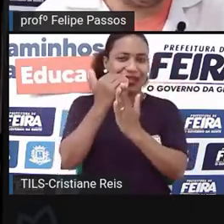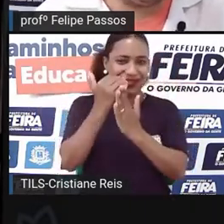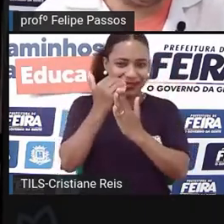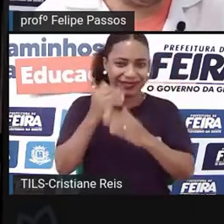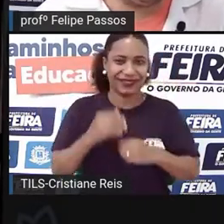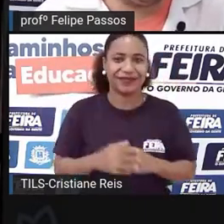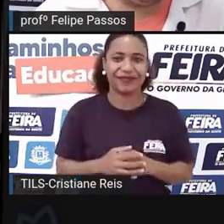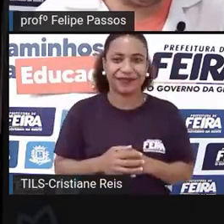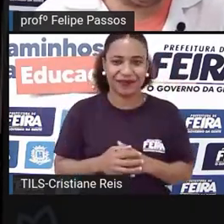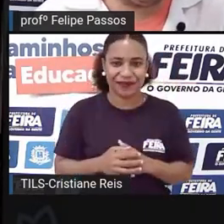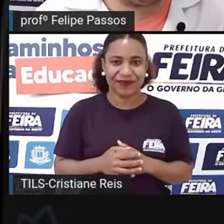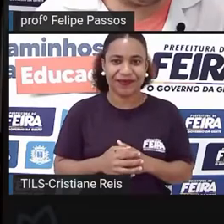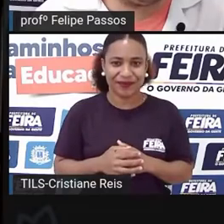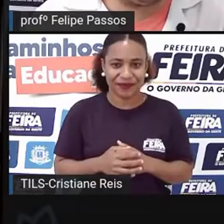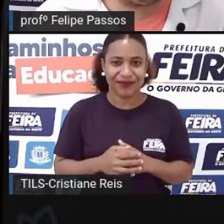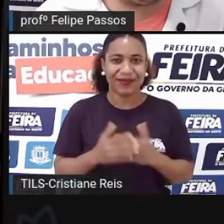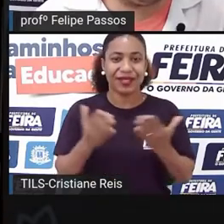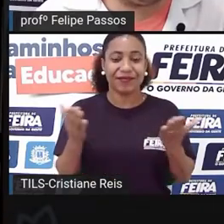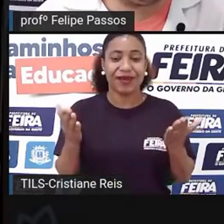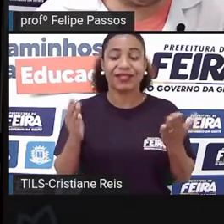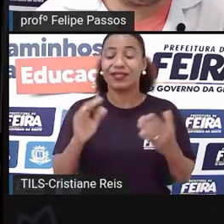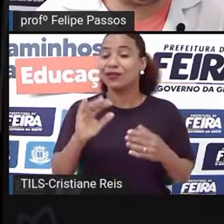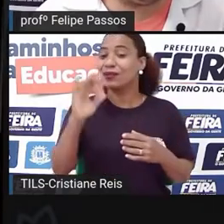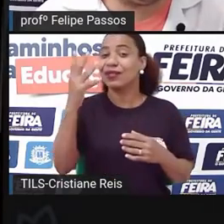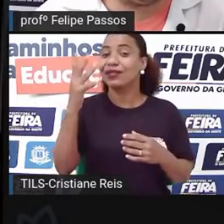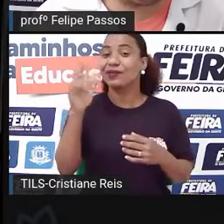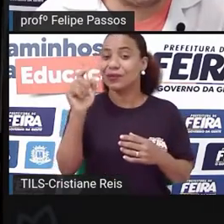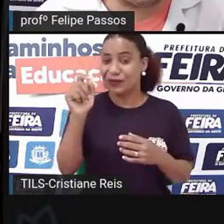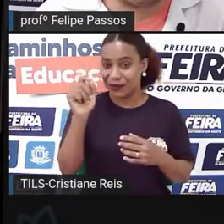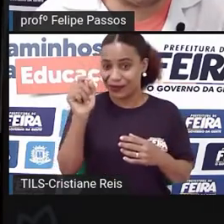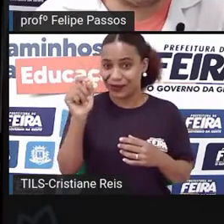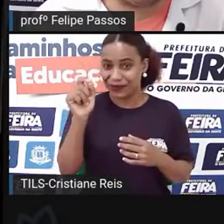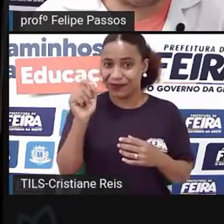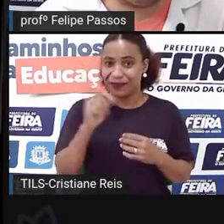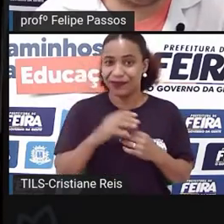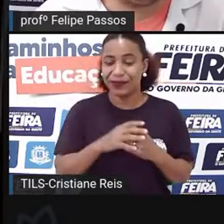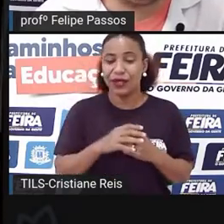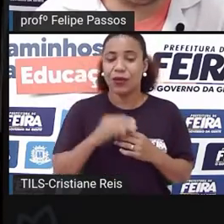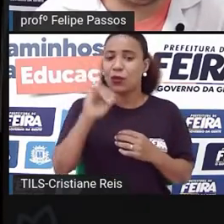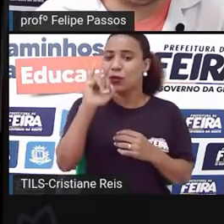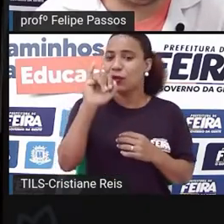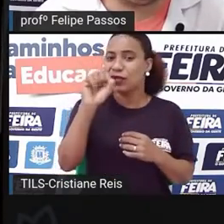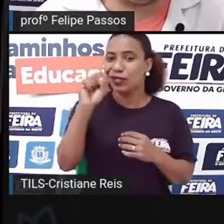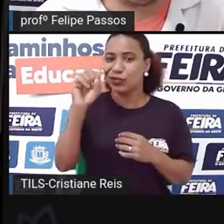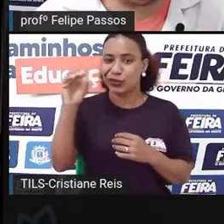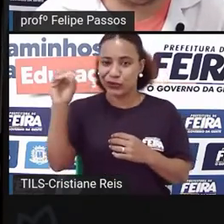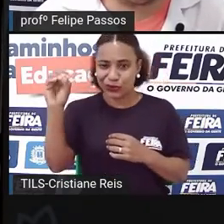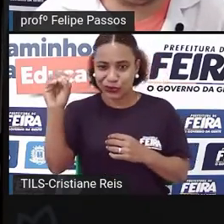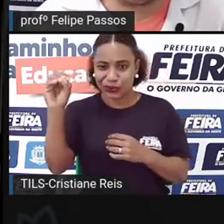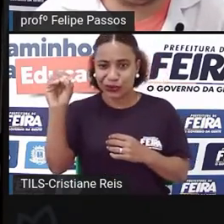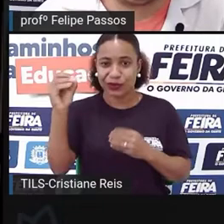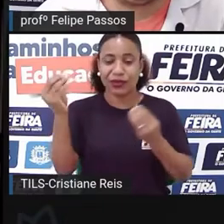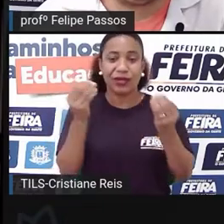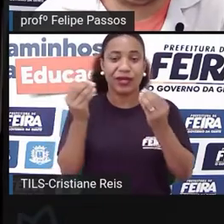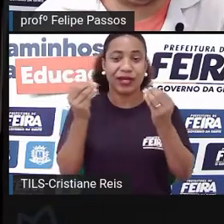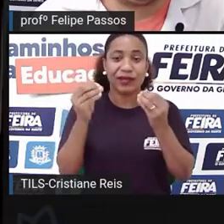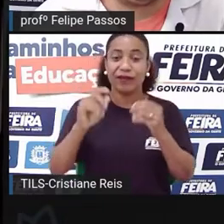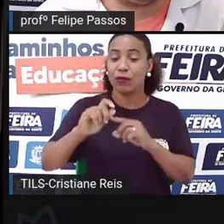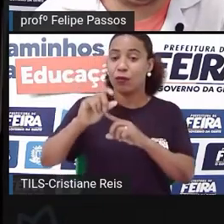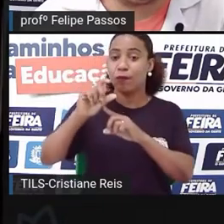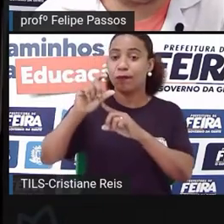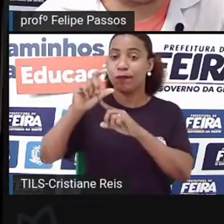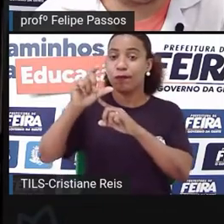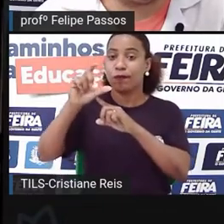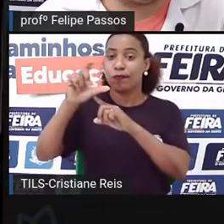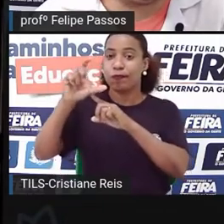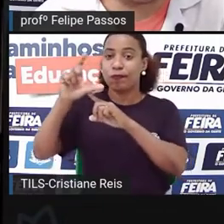que o que acontece é que esse ISO, a maneira com que ele vai subindo, ele vai granulando